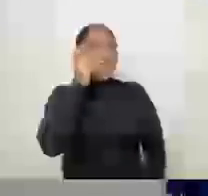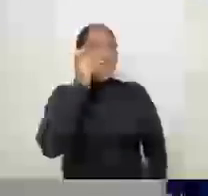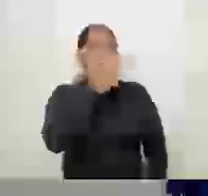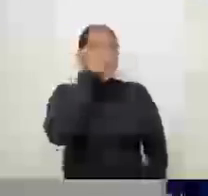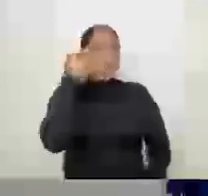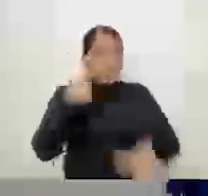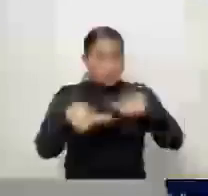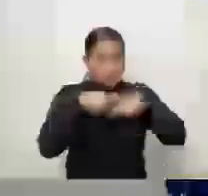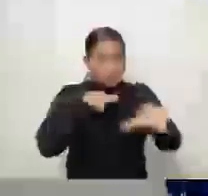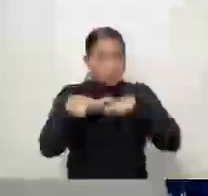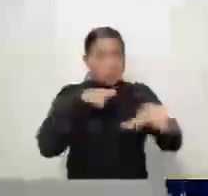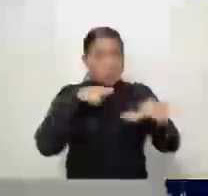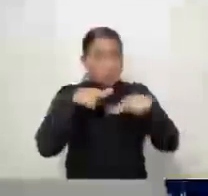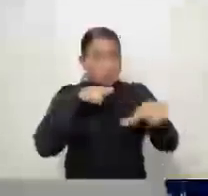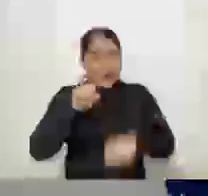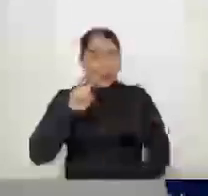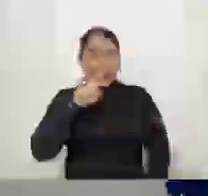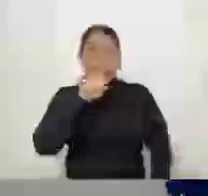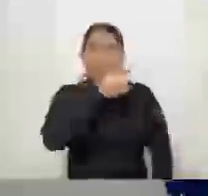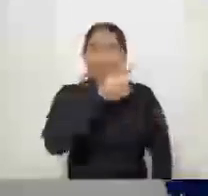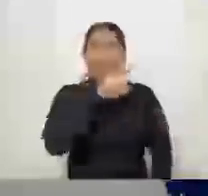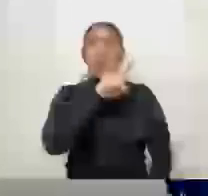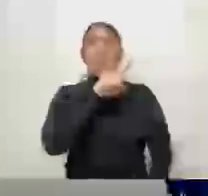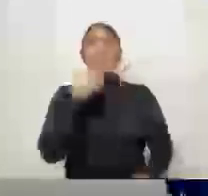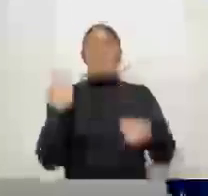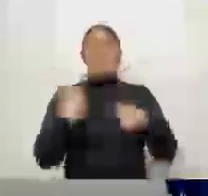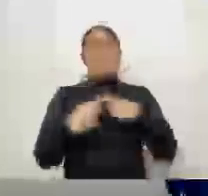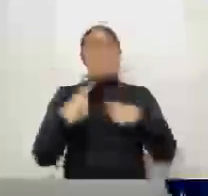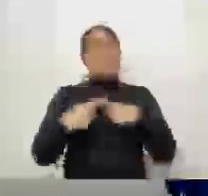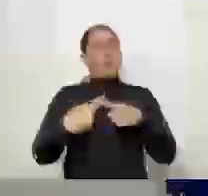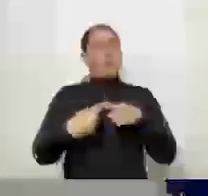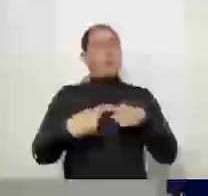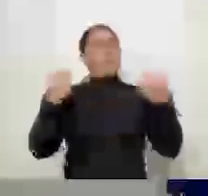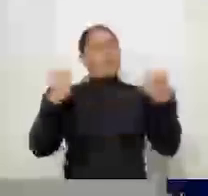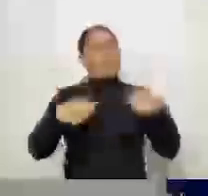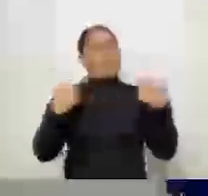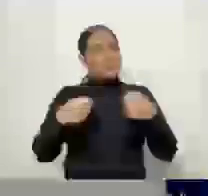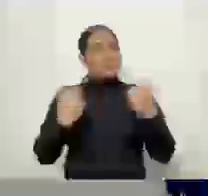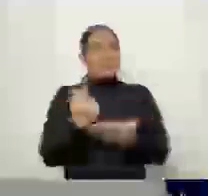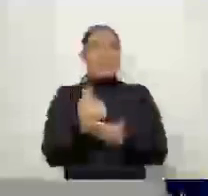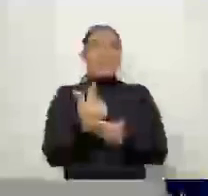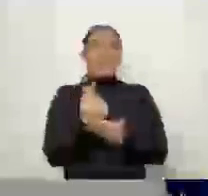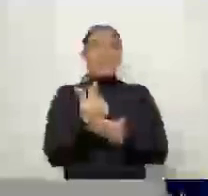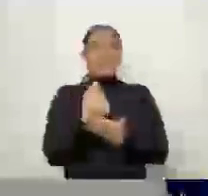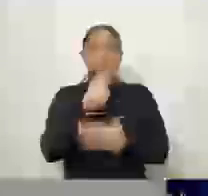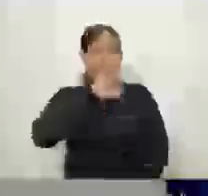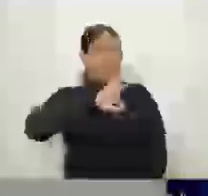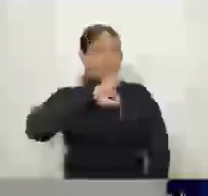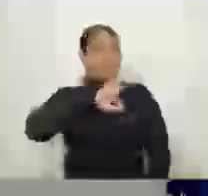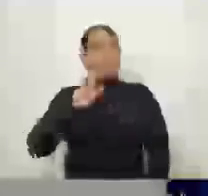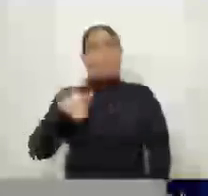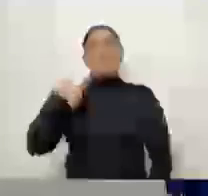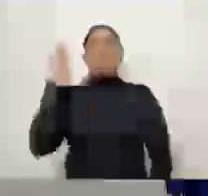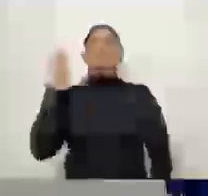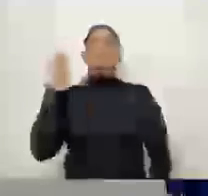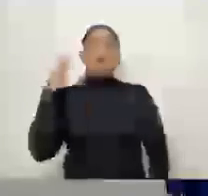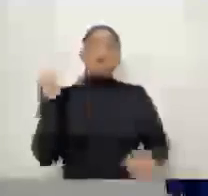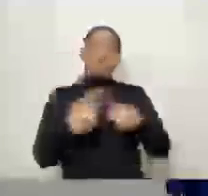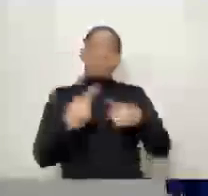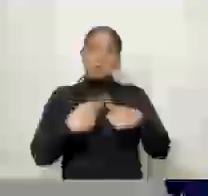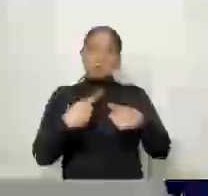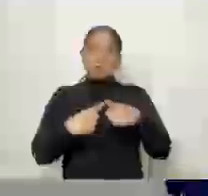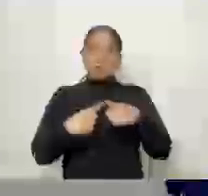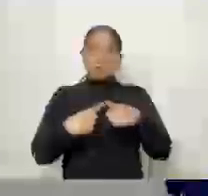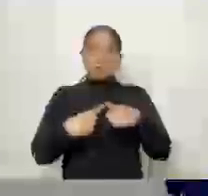eles têm que receber insalubridade, periculosidade e até outros benefícios para sanar o dano que está sendo causado à saúde